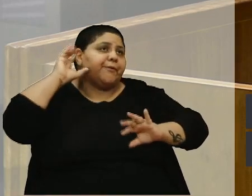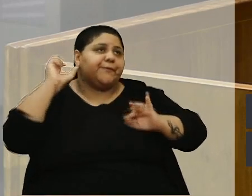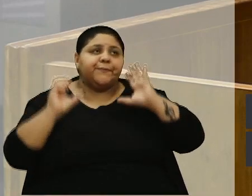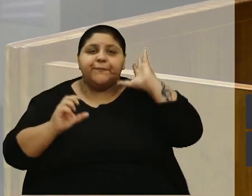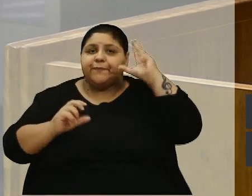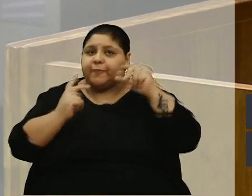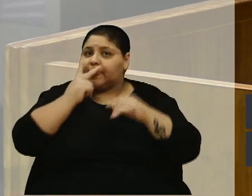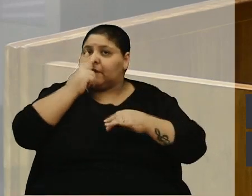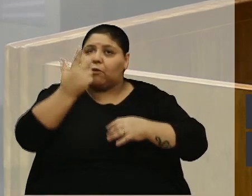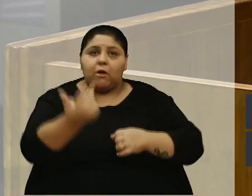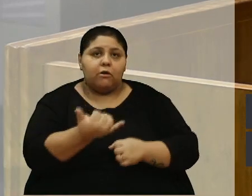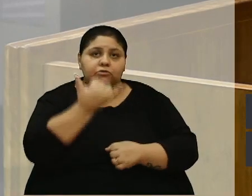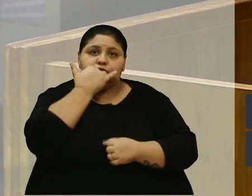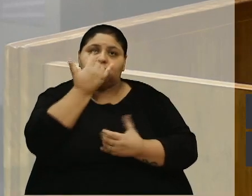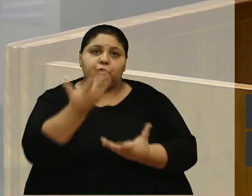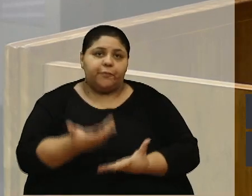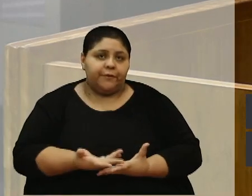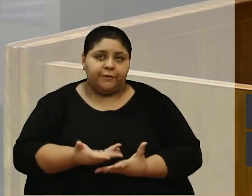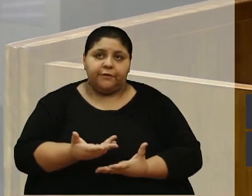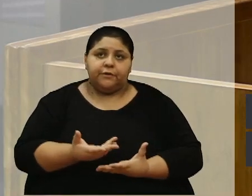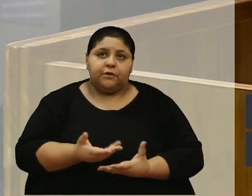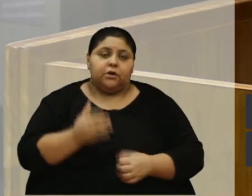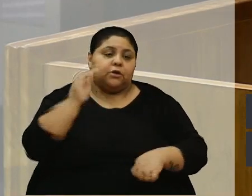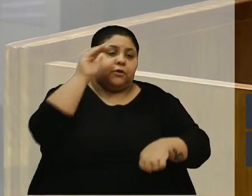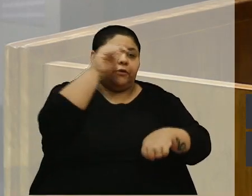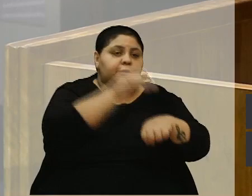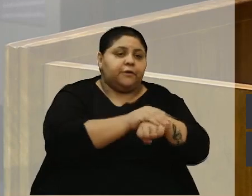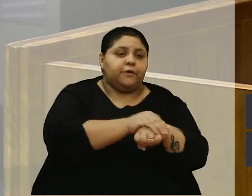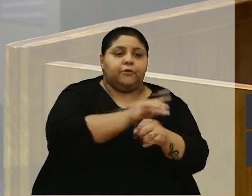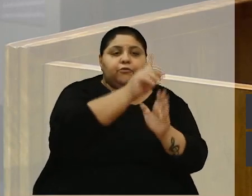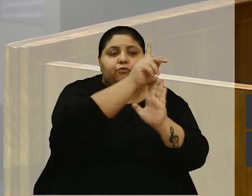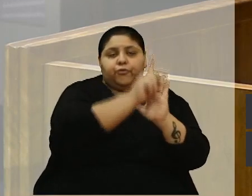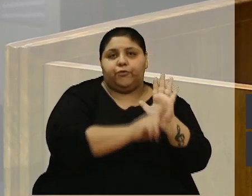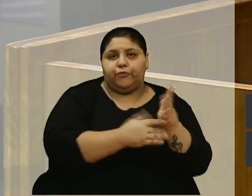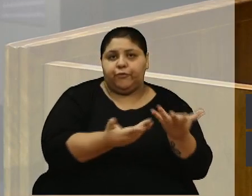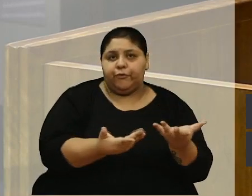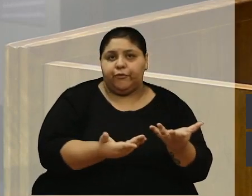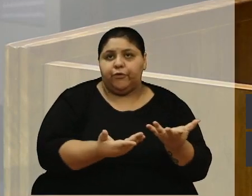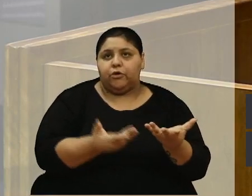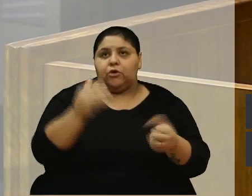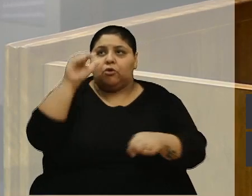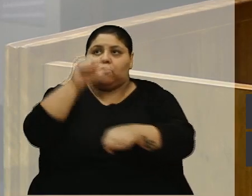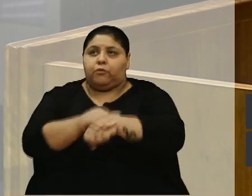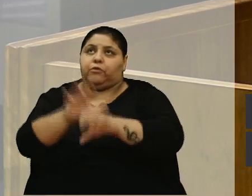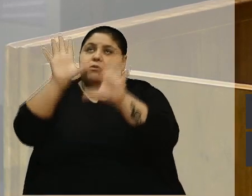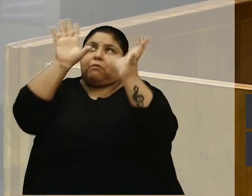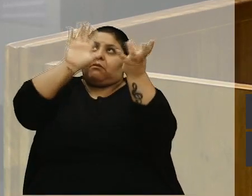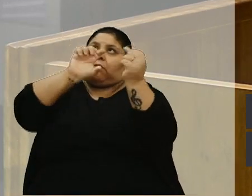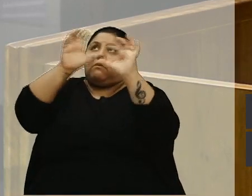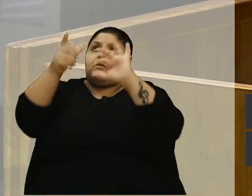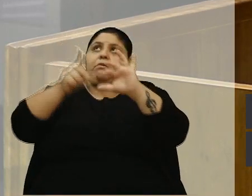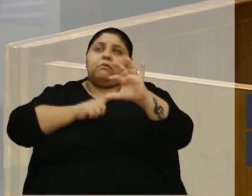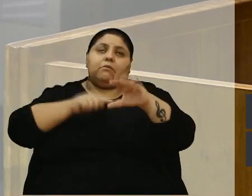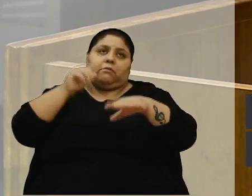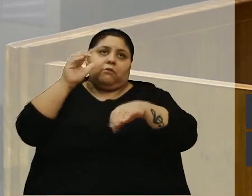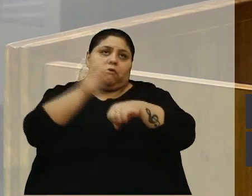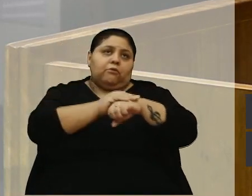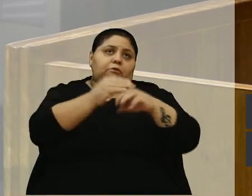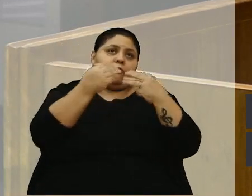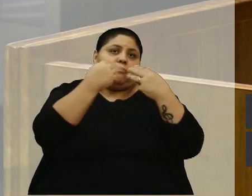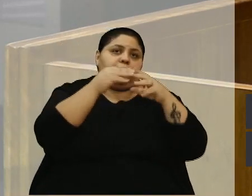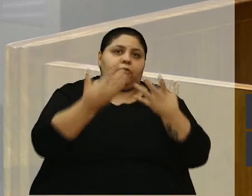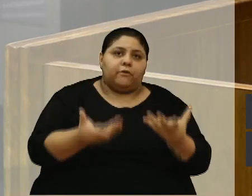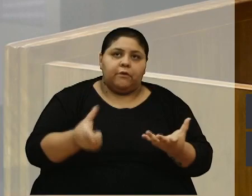mesmas desculpas, que isso é culpa do clima, isso é culpa de não ter máquina, nós temos que